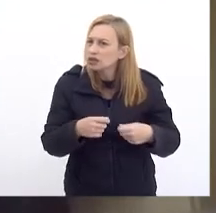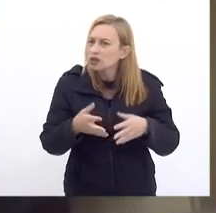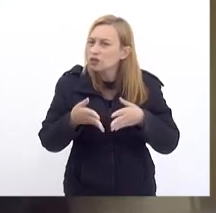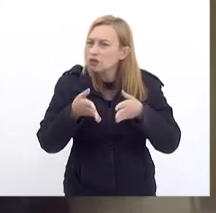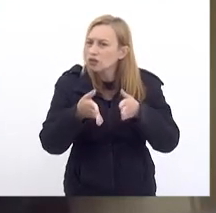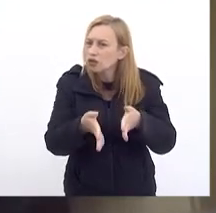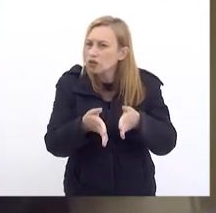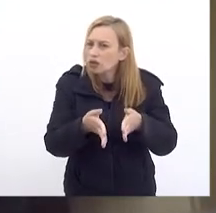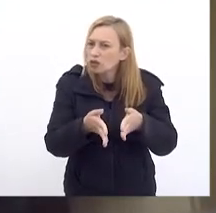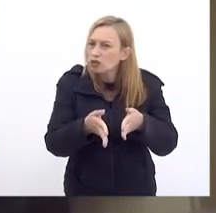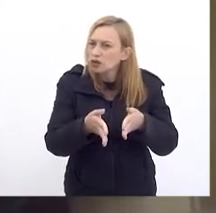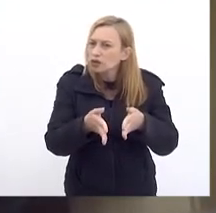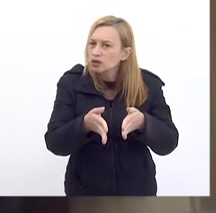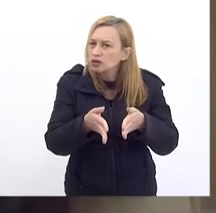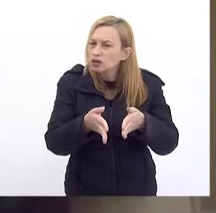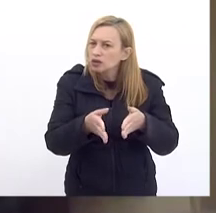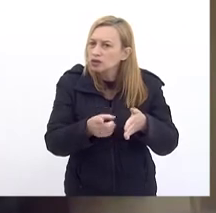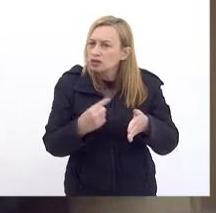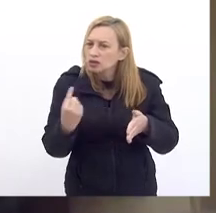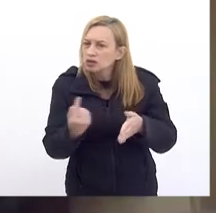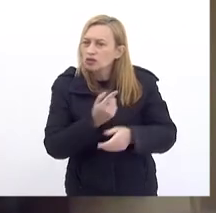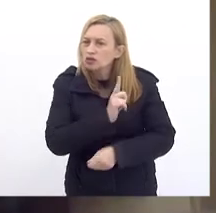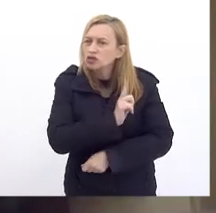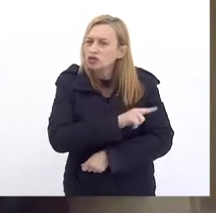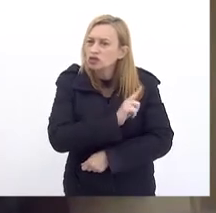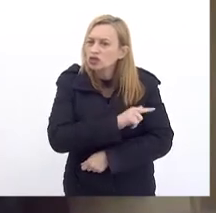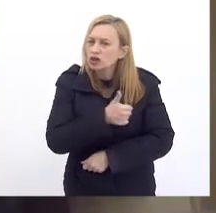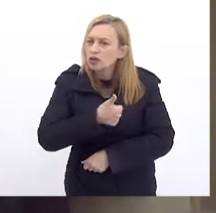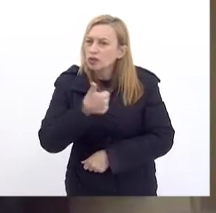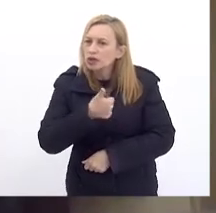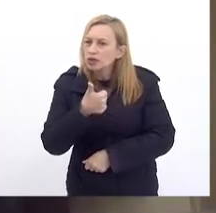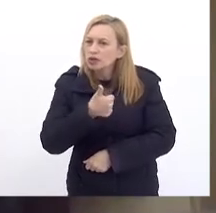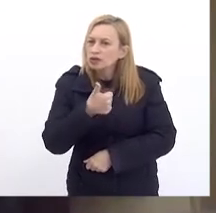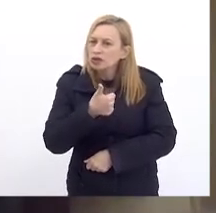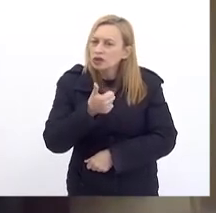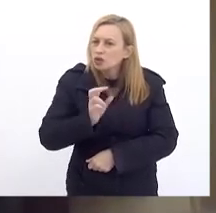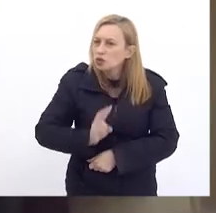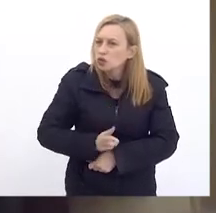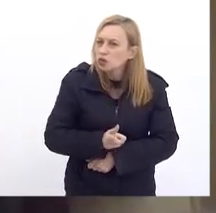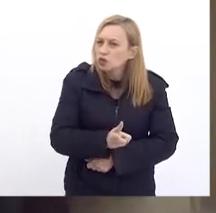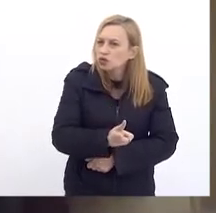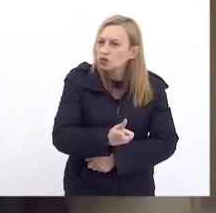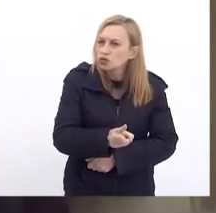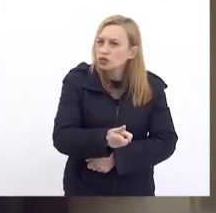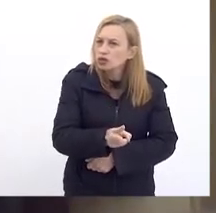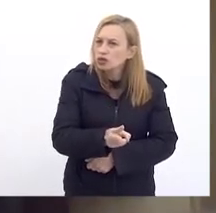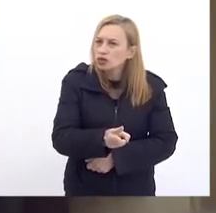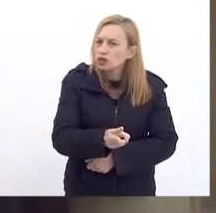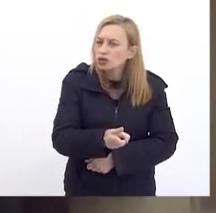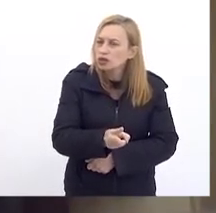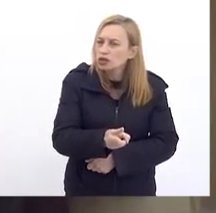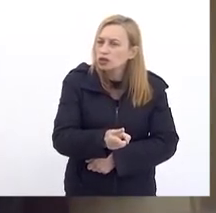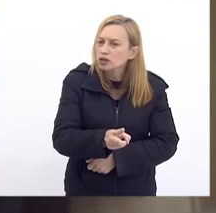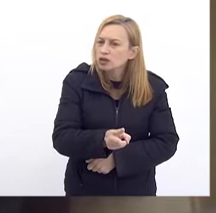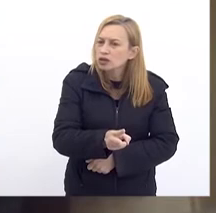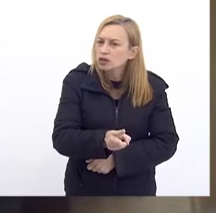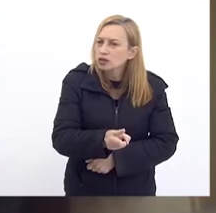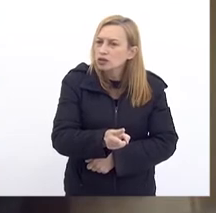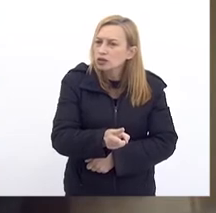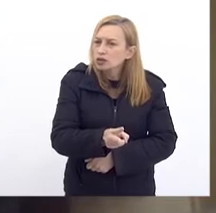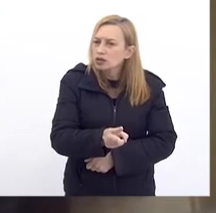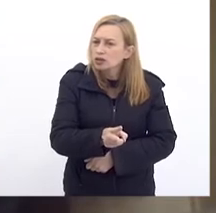Da nossa gestão A primeira É continuar Com essa